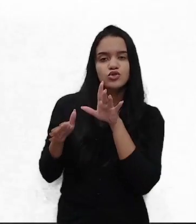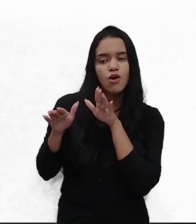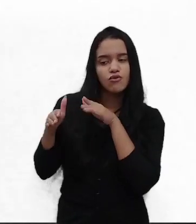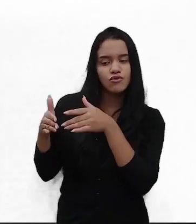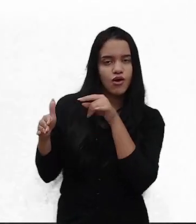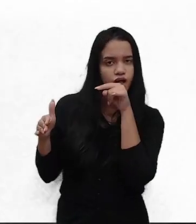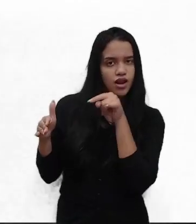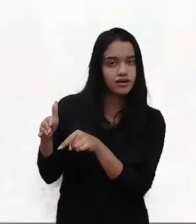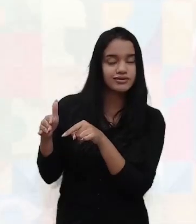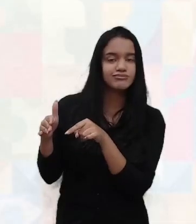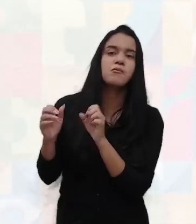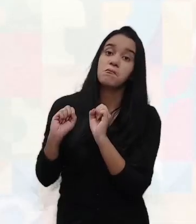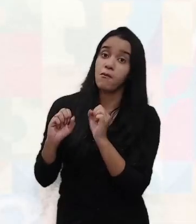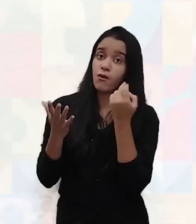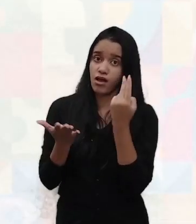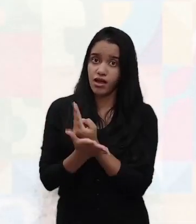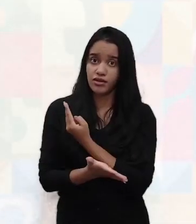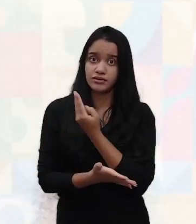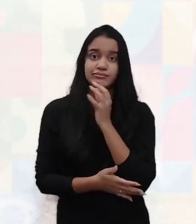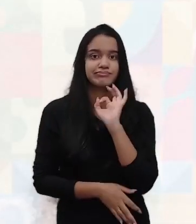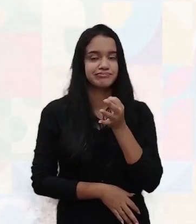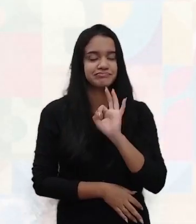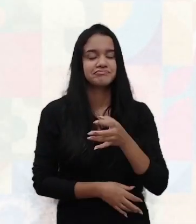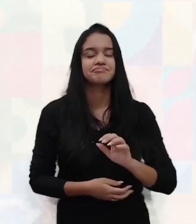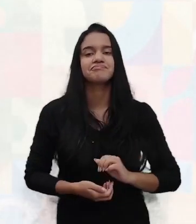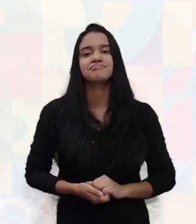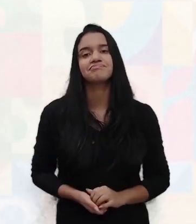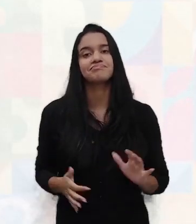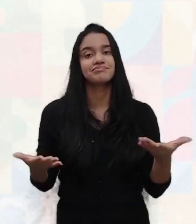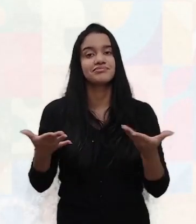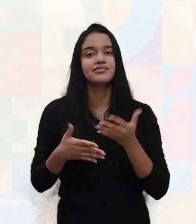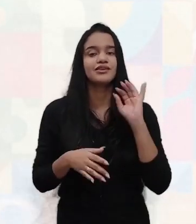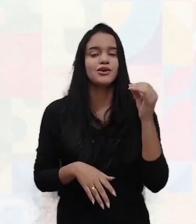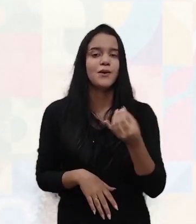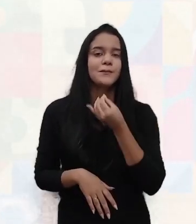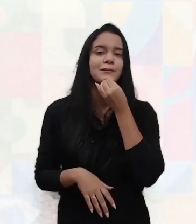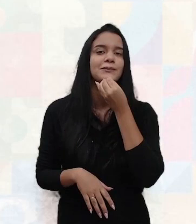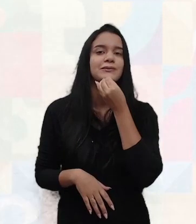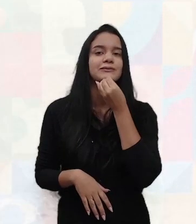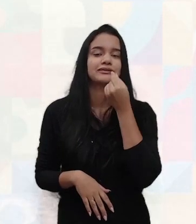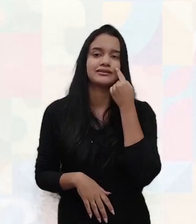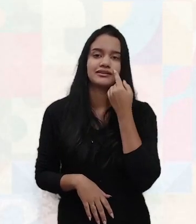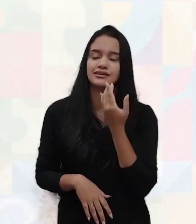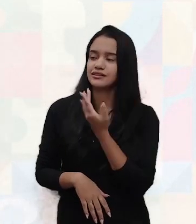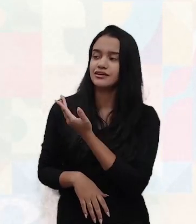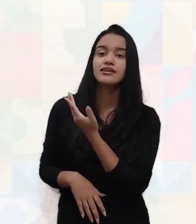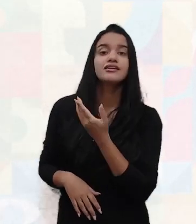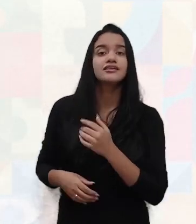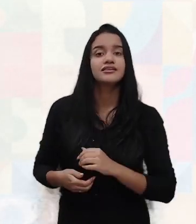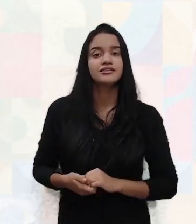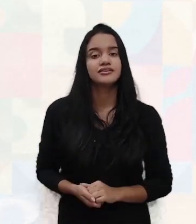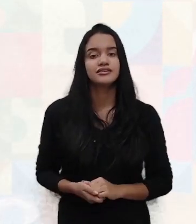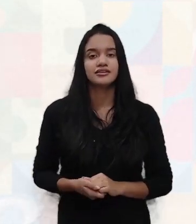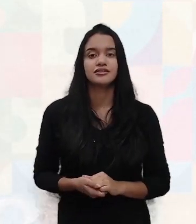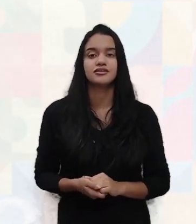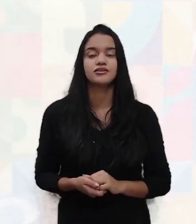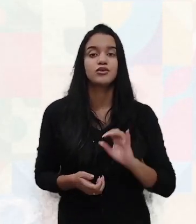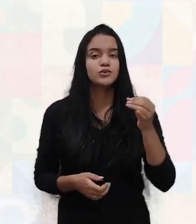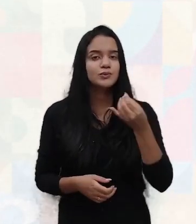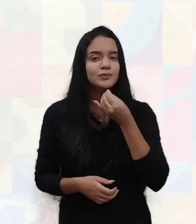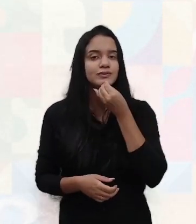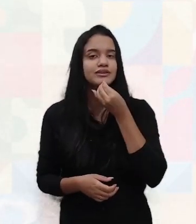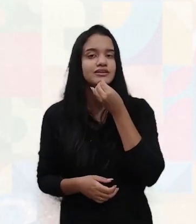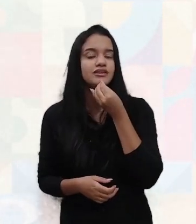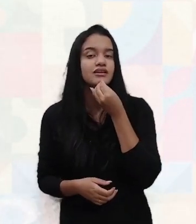e ela pode dar errado, tá bem? Aproveitar as oportunidades. Não deixe passar as oportunidades, tá? A